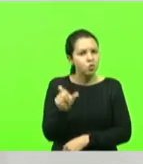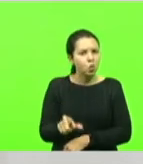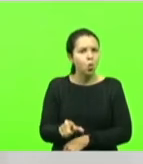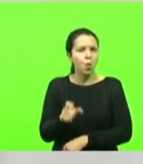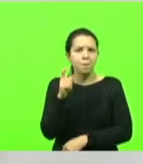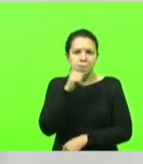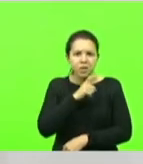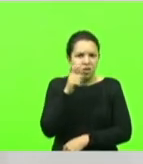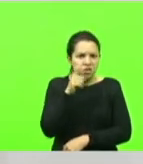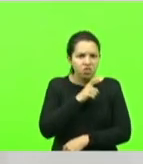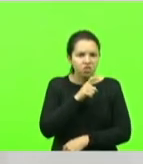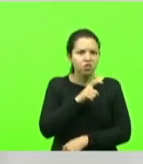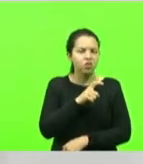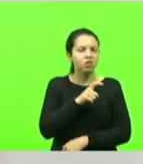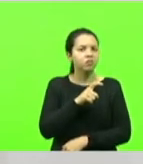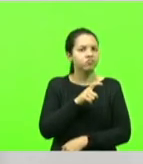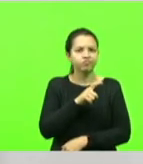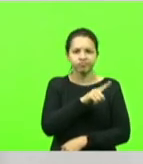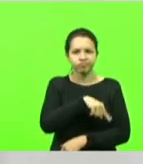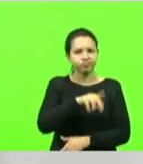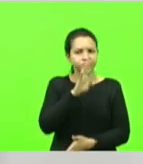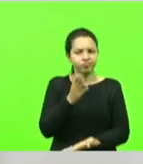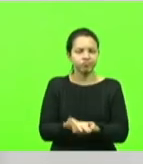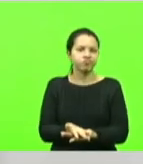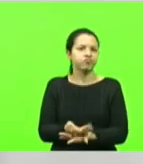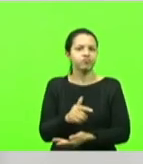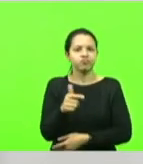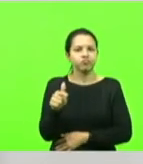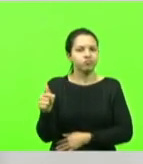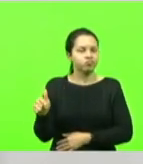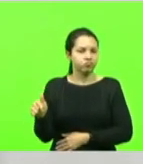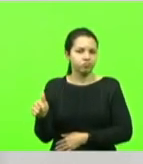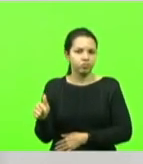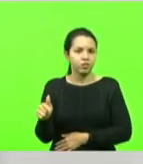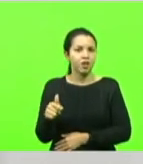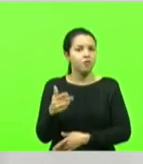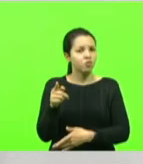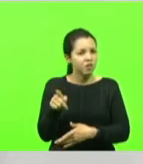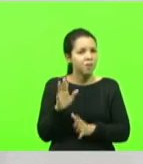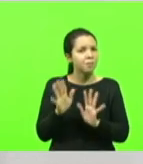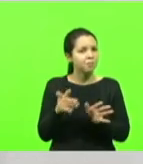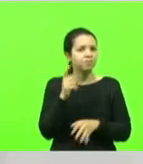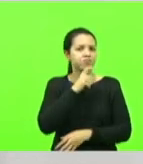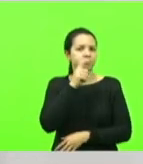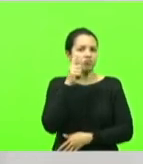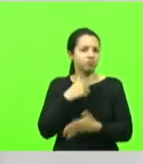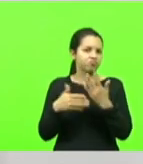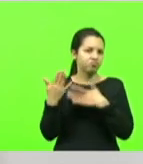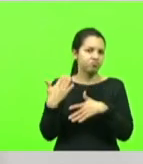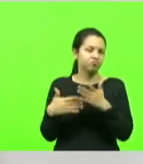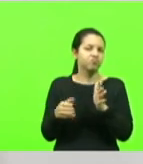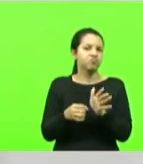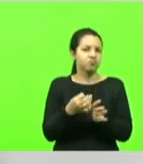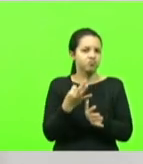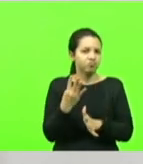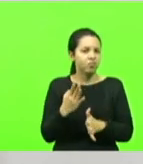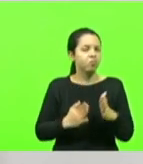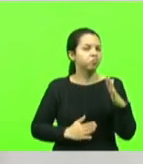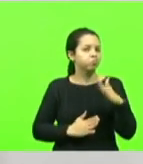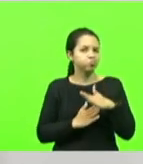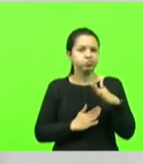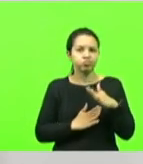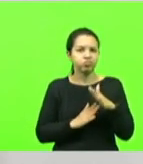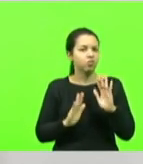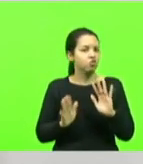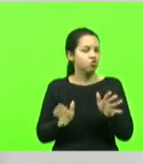crédito. Quem mente não tem crédito. E se o senhor já mentiu demais, a sua cota de mentira já se